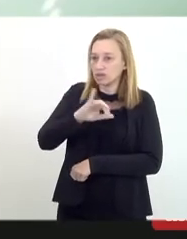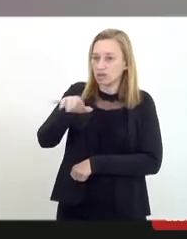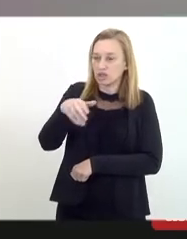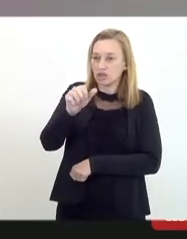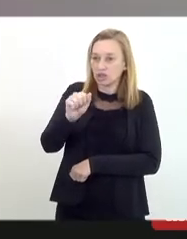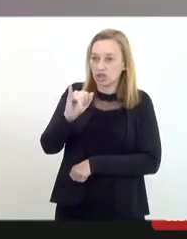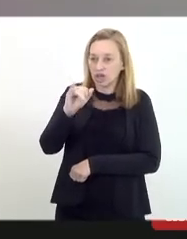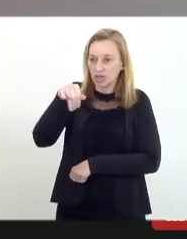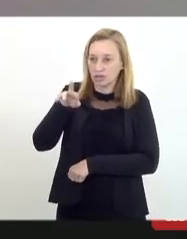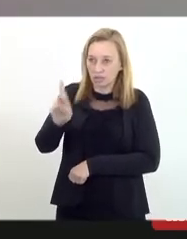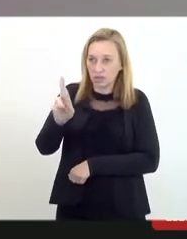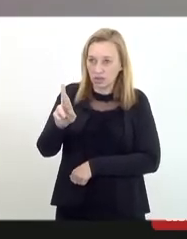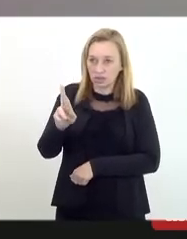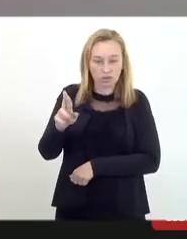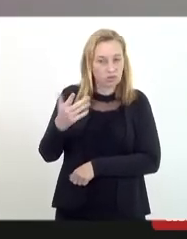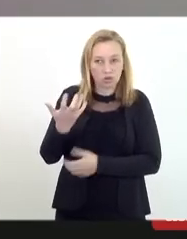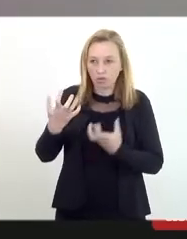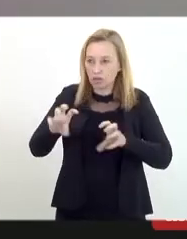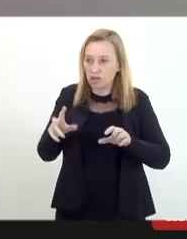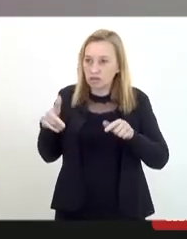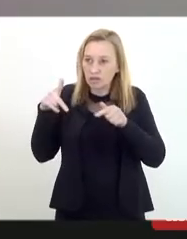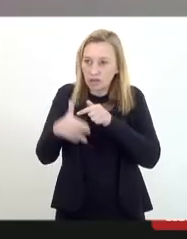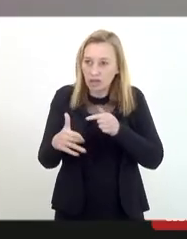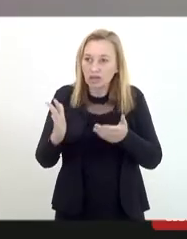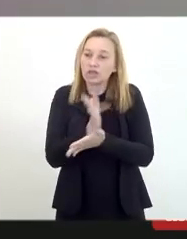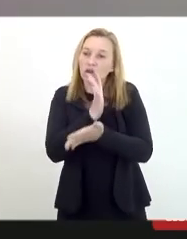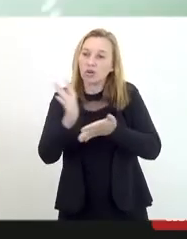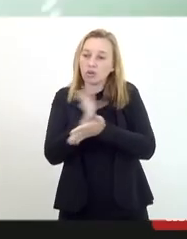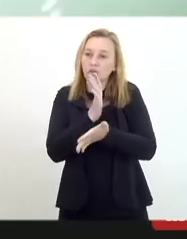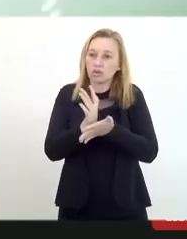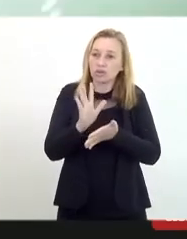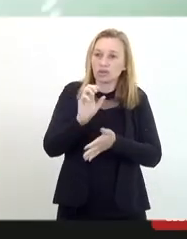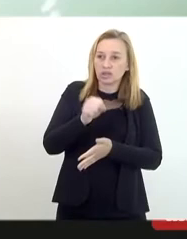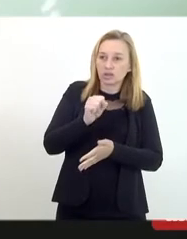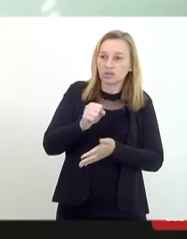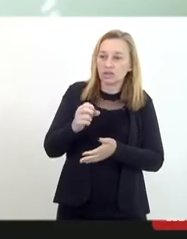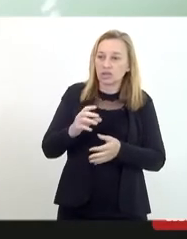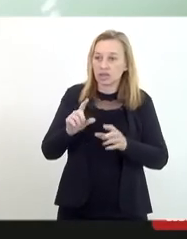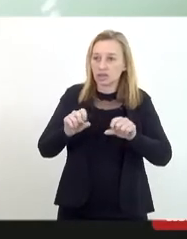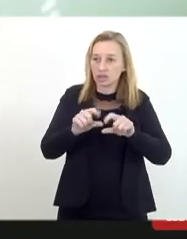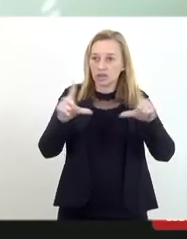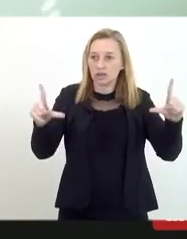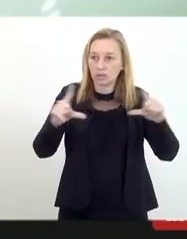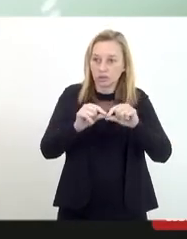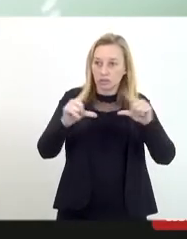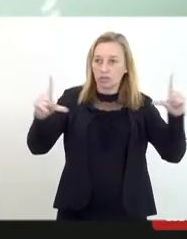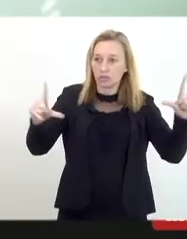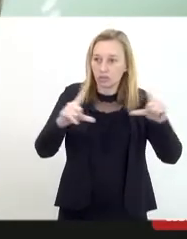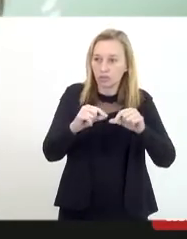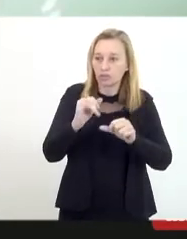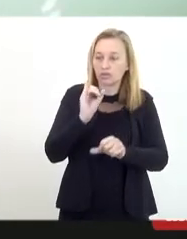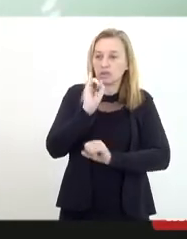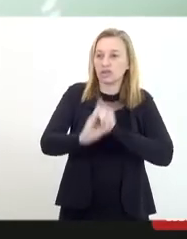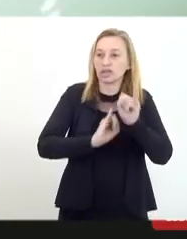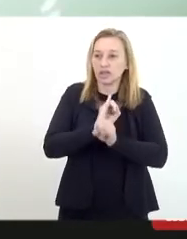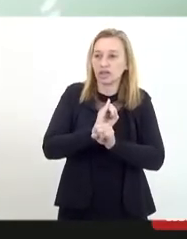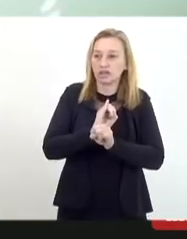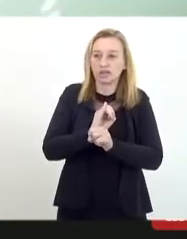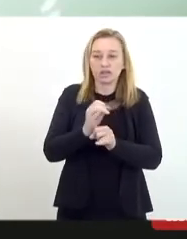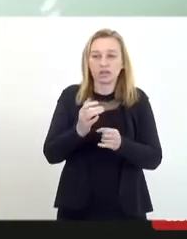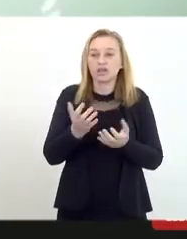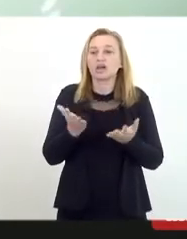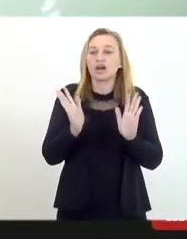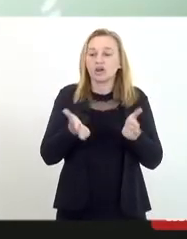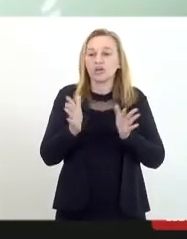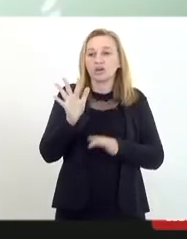e eu não quis interromper, porque em alguns segundos ele saiu do ar, então não quis interromper. Então, doutor Fábio